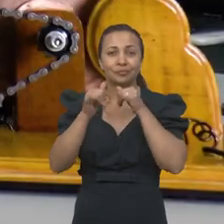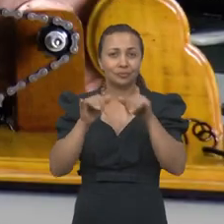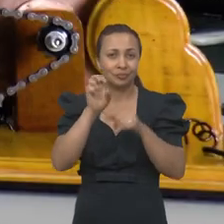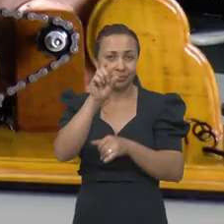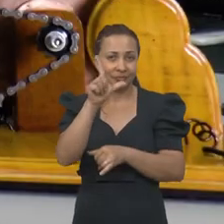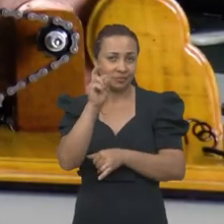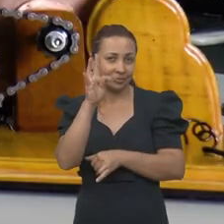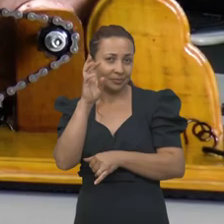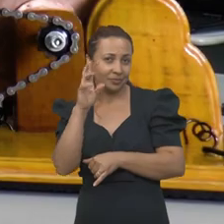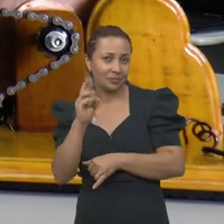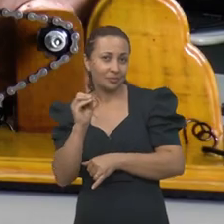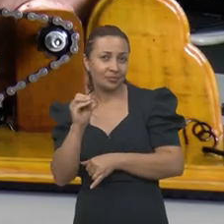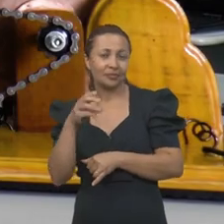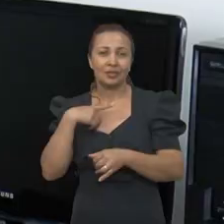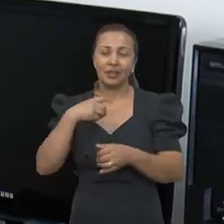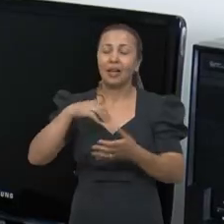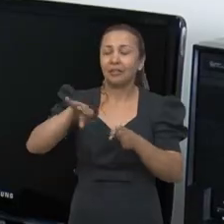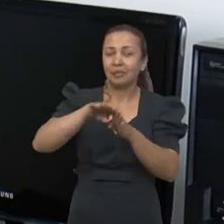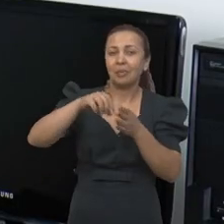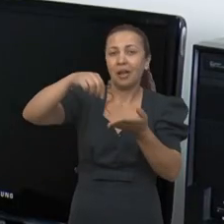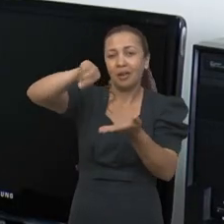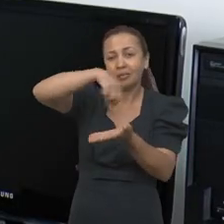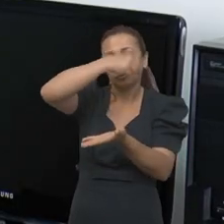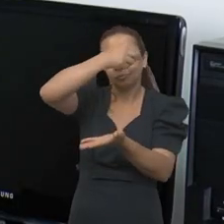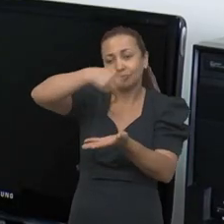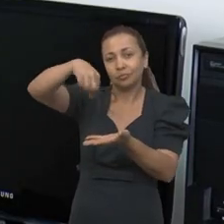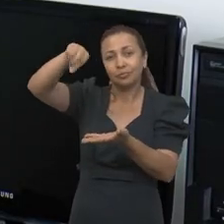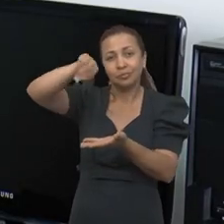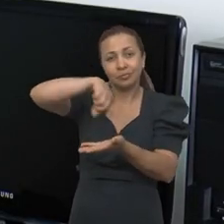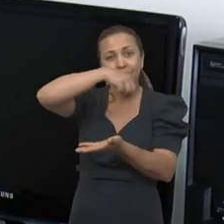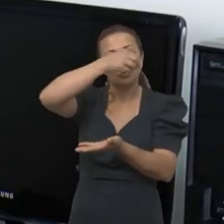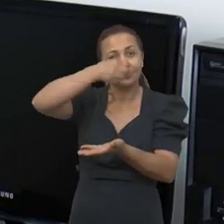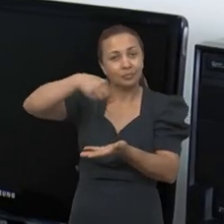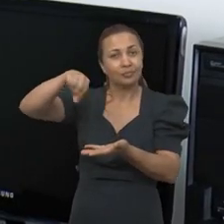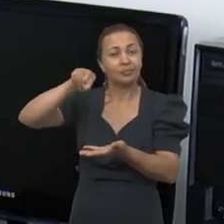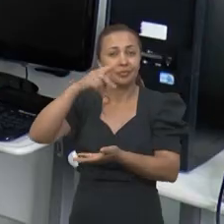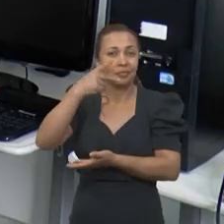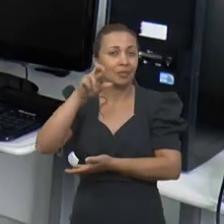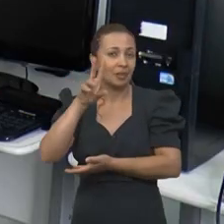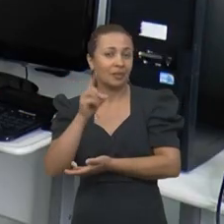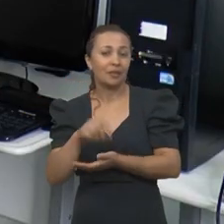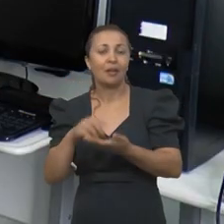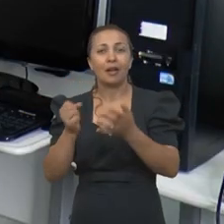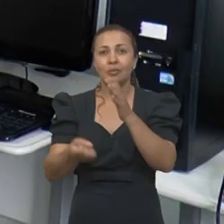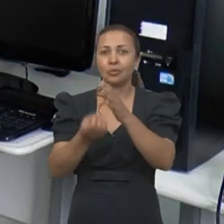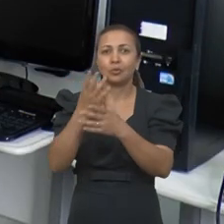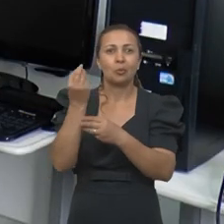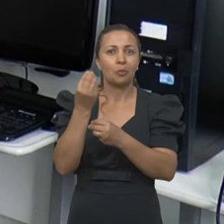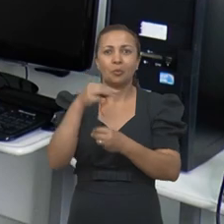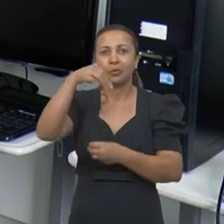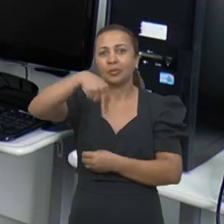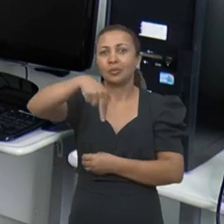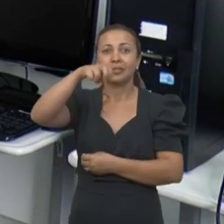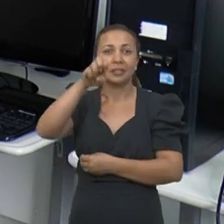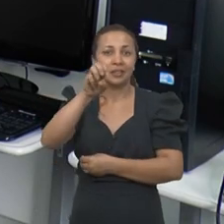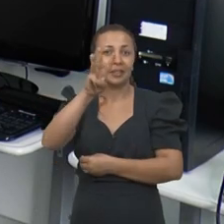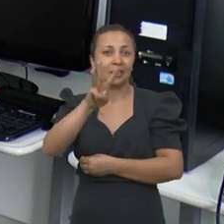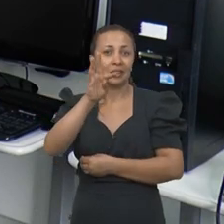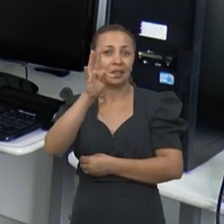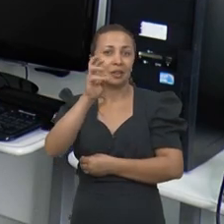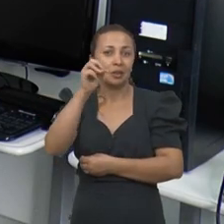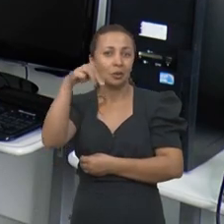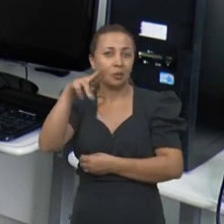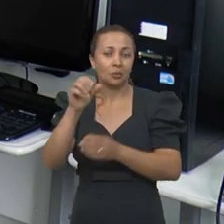Depois a gente tem o experimento do pêndulo, que é o experimento que vai aparecer muito no livro do Newton ainda,